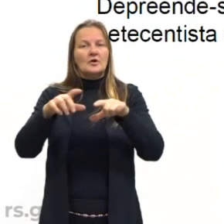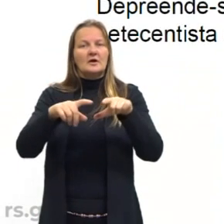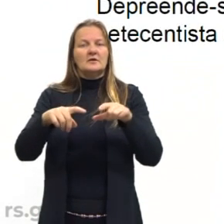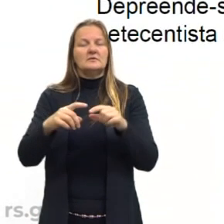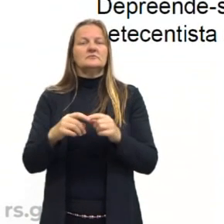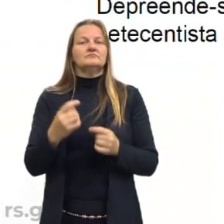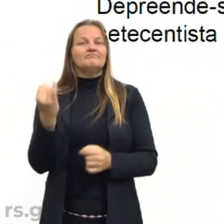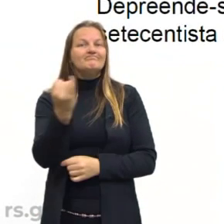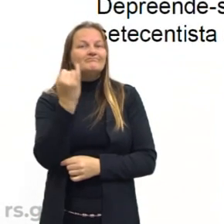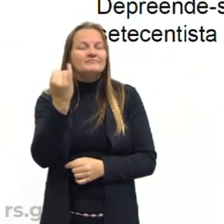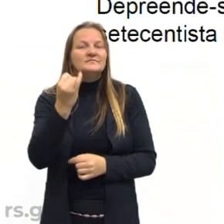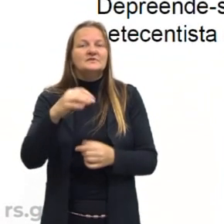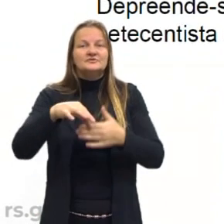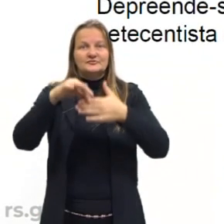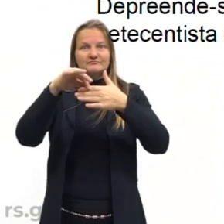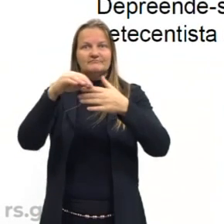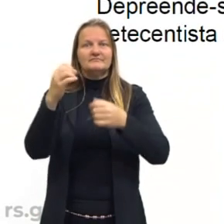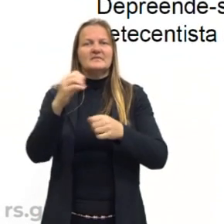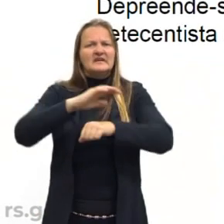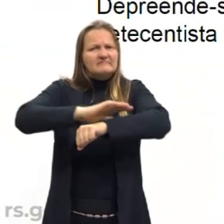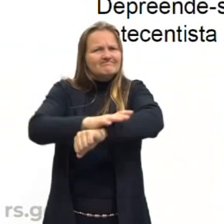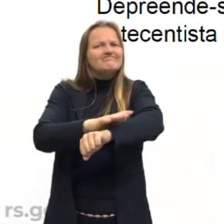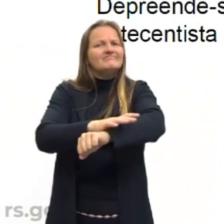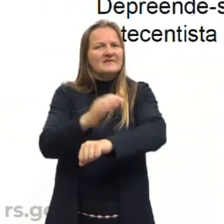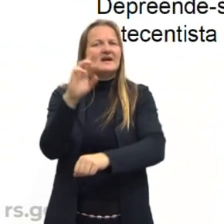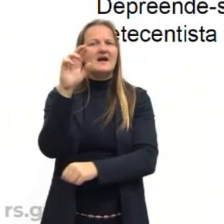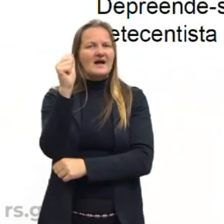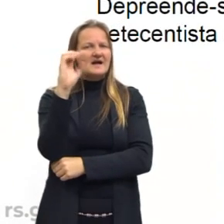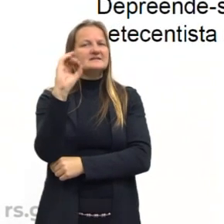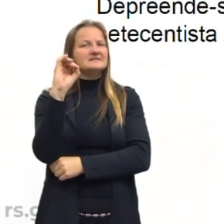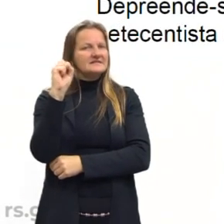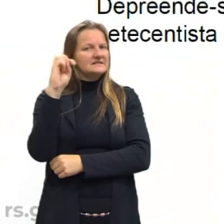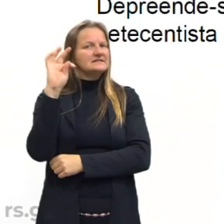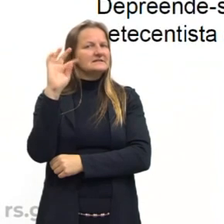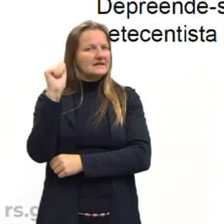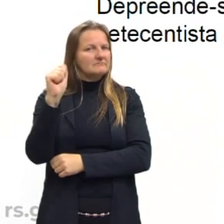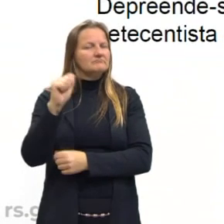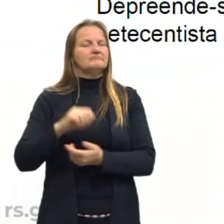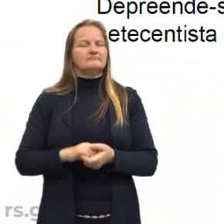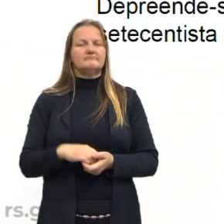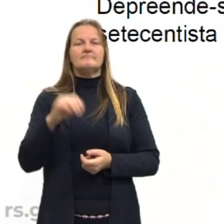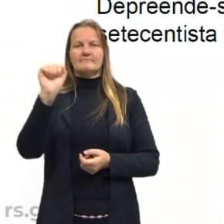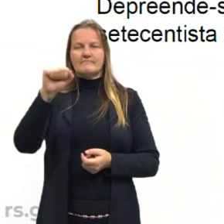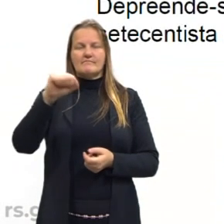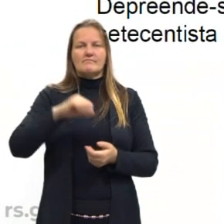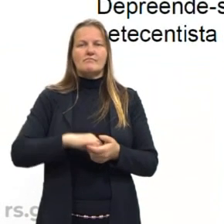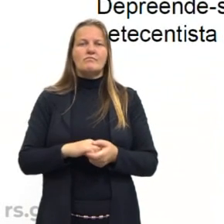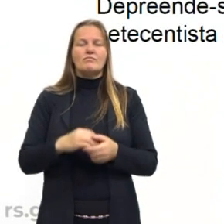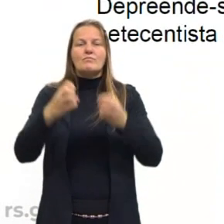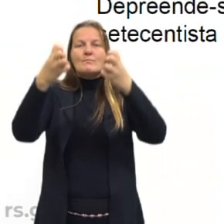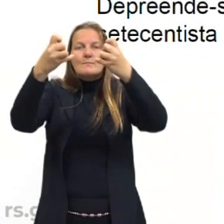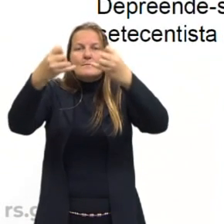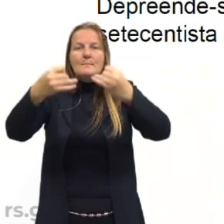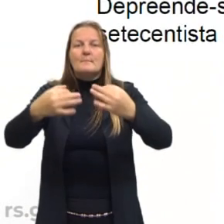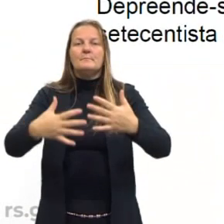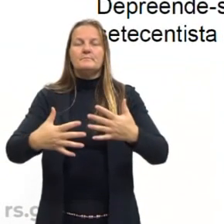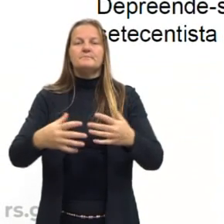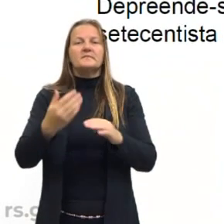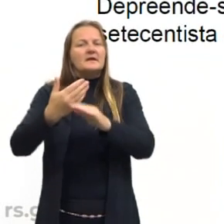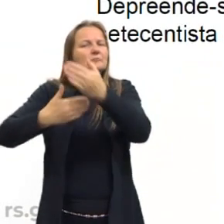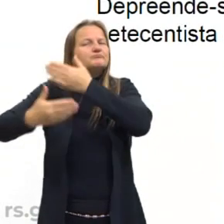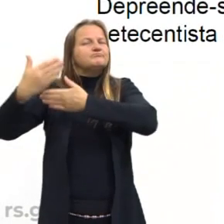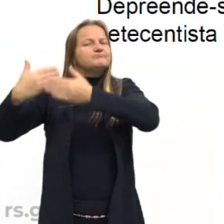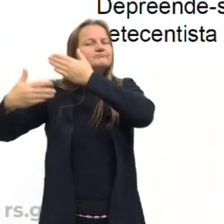importante é ressaltar que era uma lei racial, uma lei racista. E que isso explica um pouco também esse passado